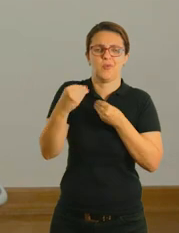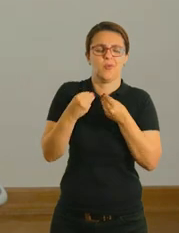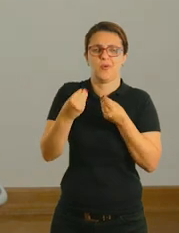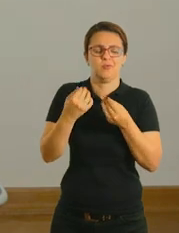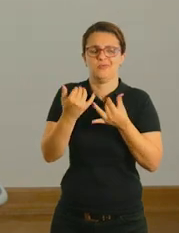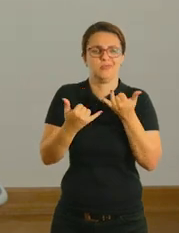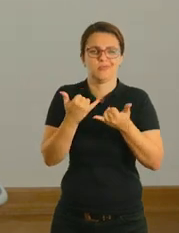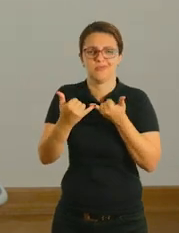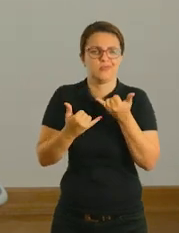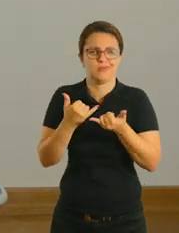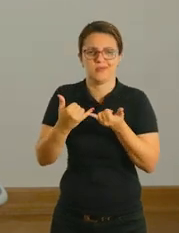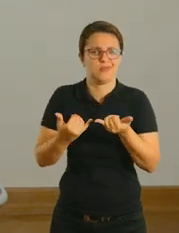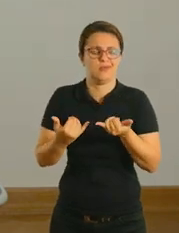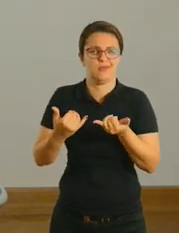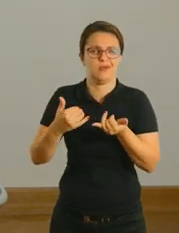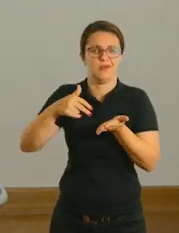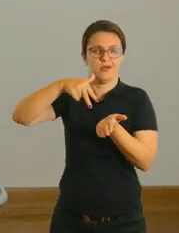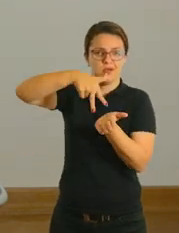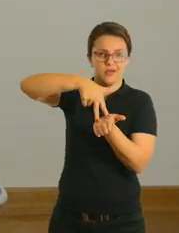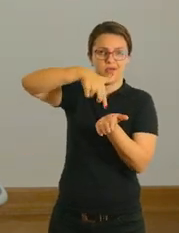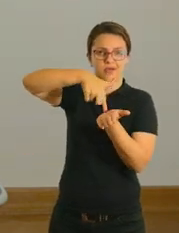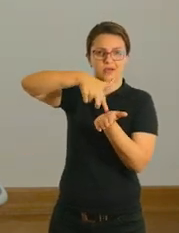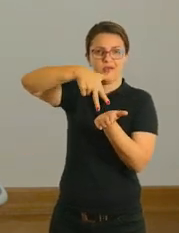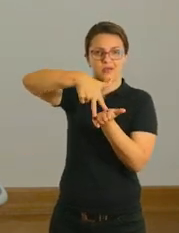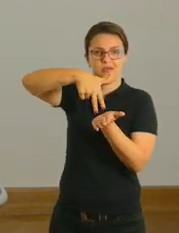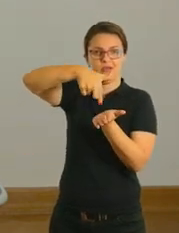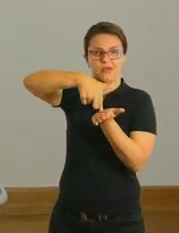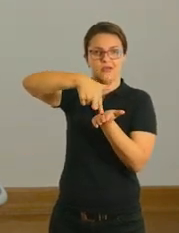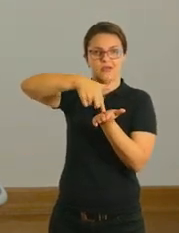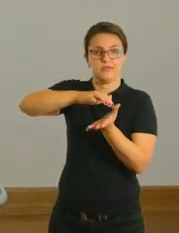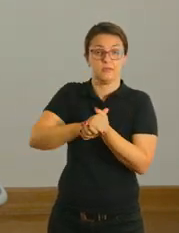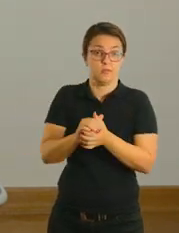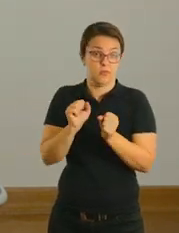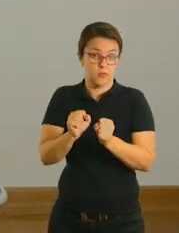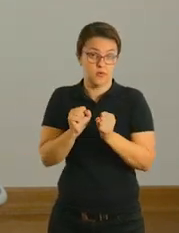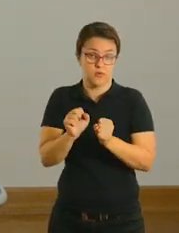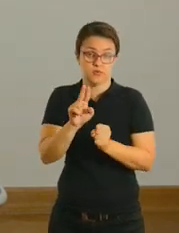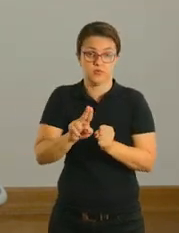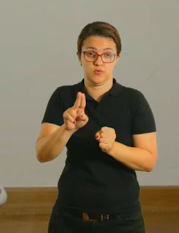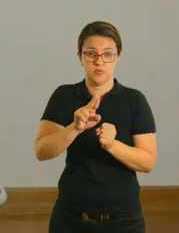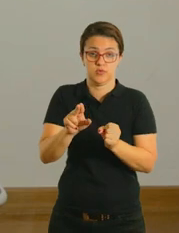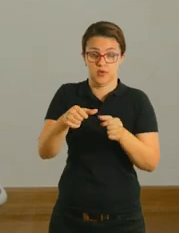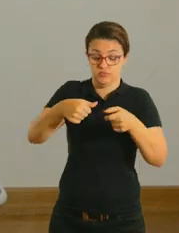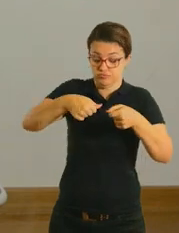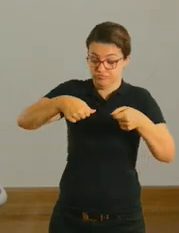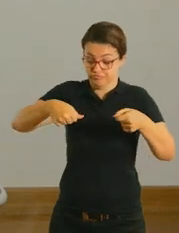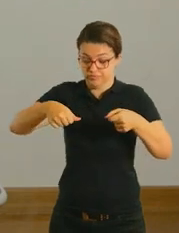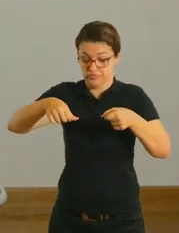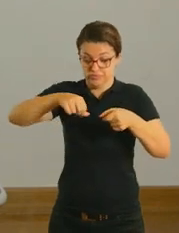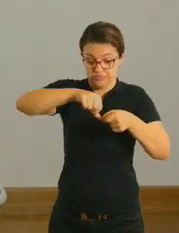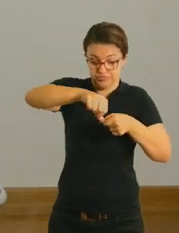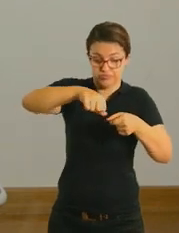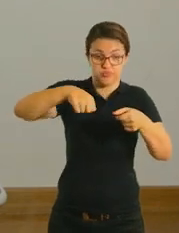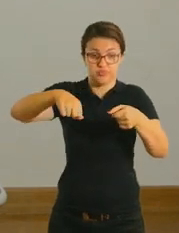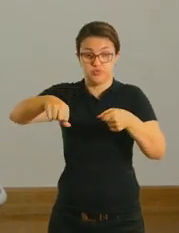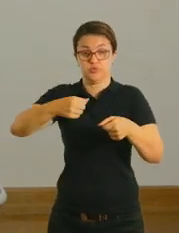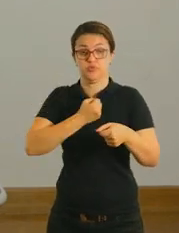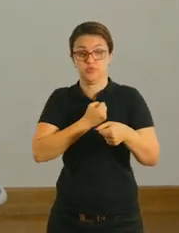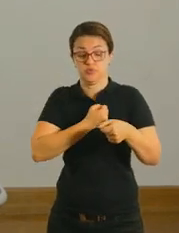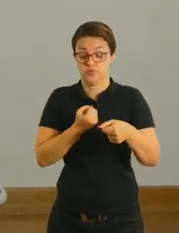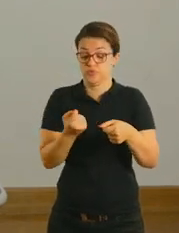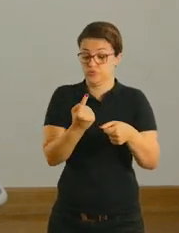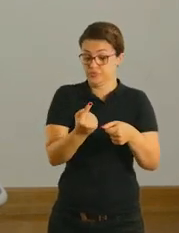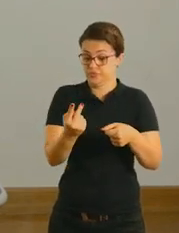casa? Como é que eu posso fazer isso? Bom, uma das ideias é, você pode usar uma fita e colocar os números no chão.